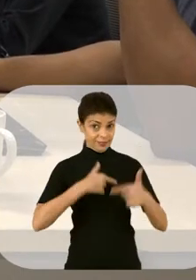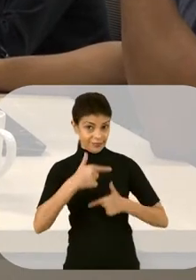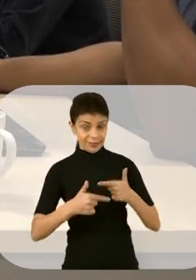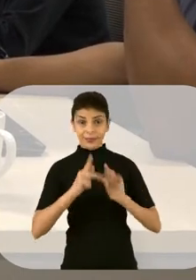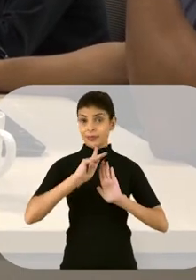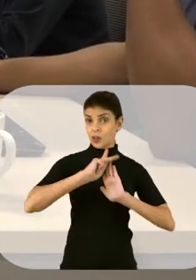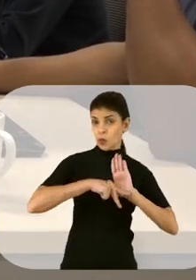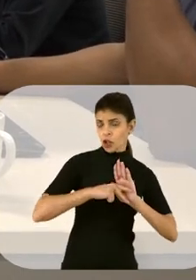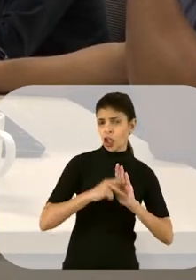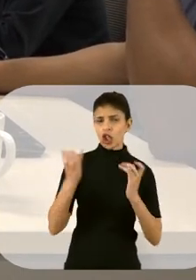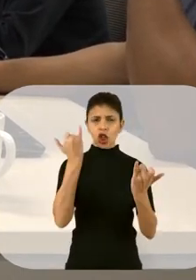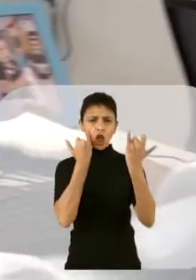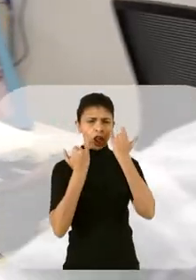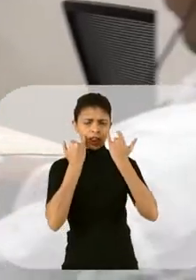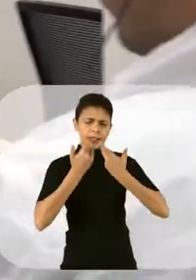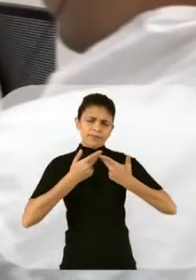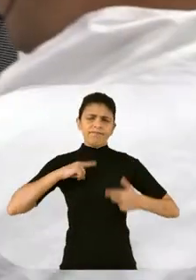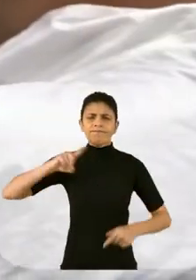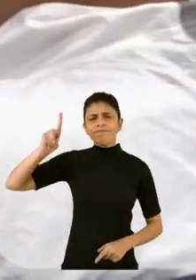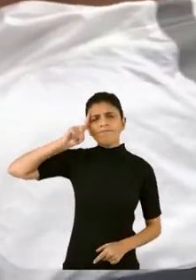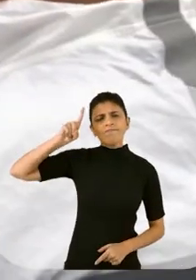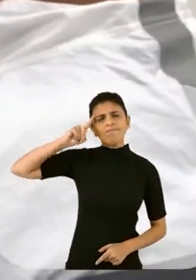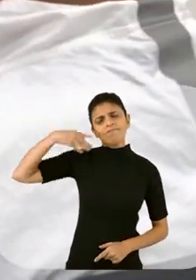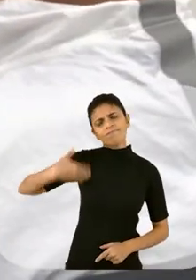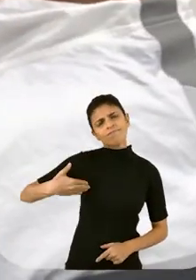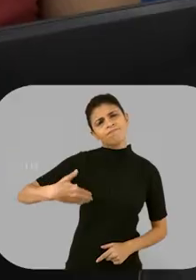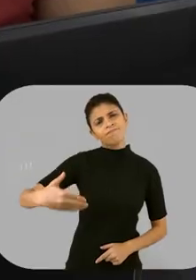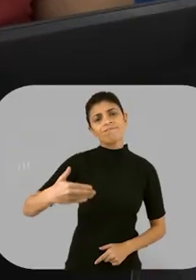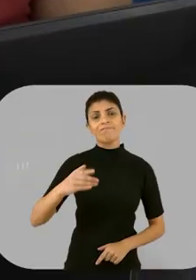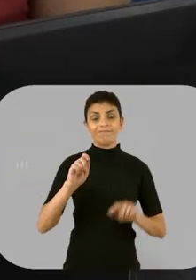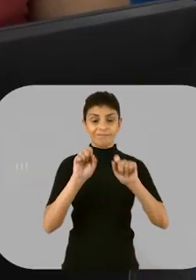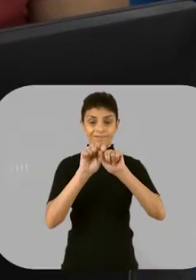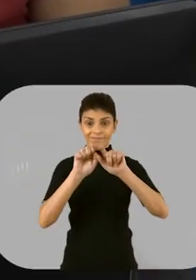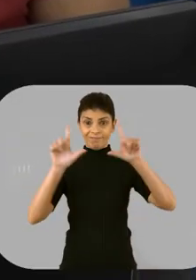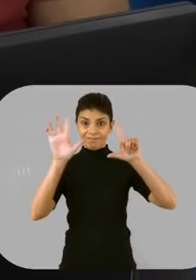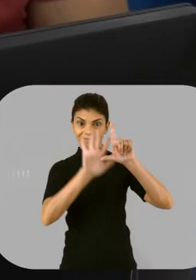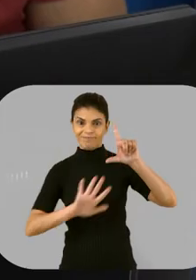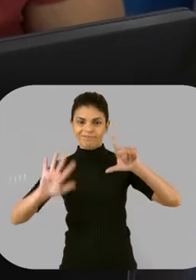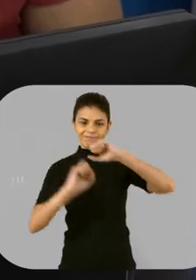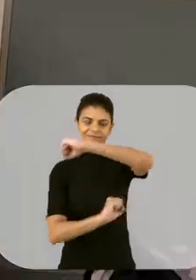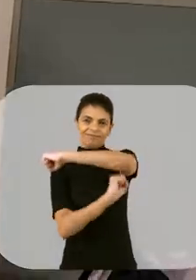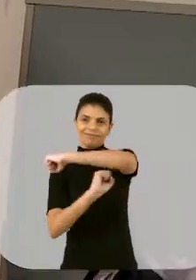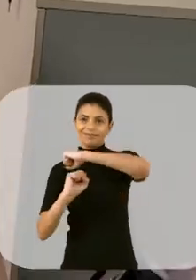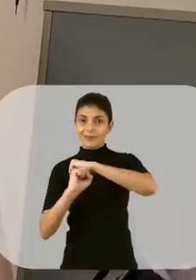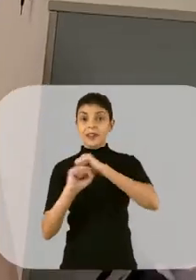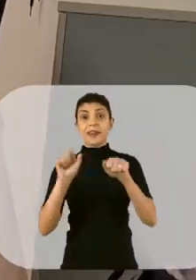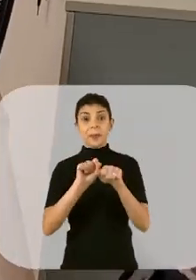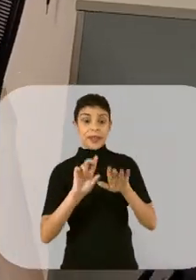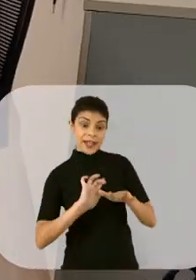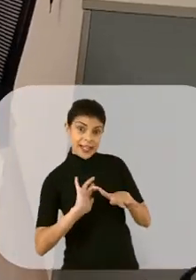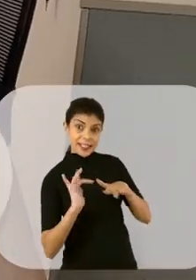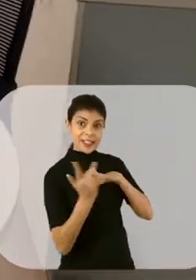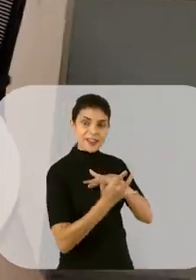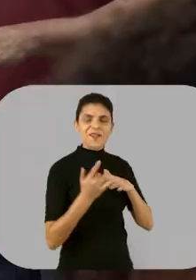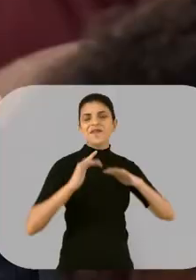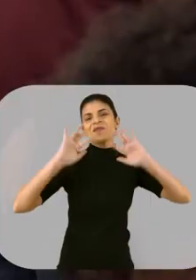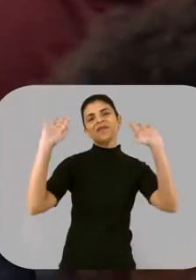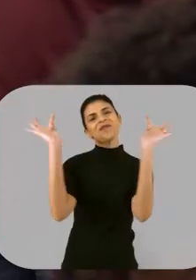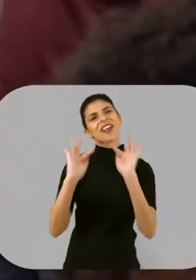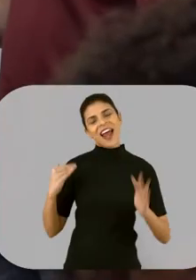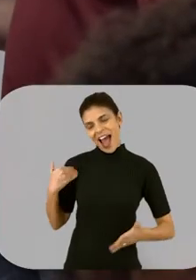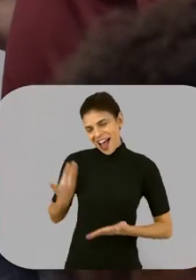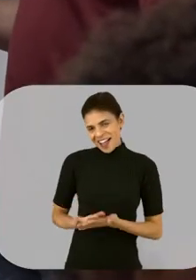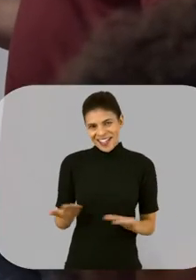nossas ações, projetos e notícias são diariamente publicadas em nosso portal e redes sociais. Me sinto muito